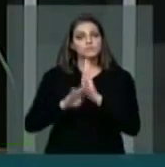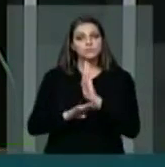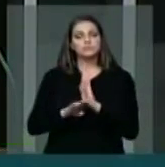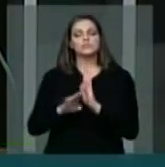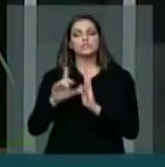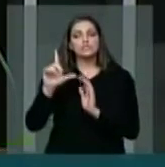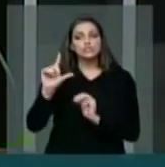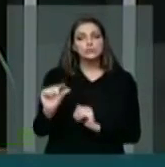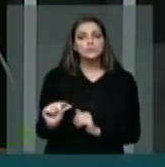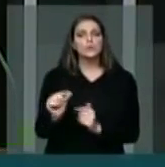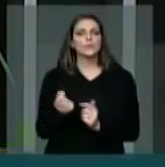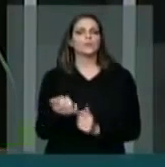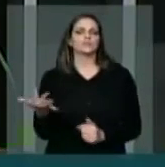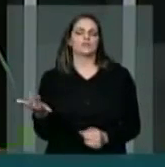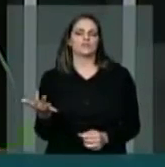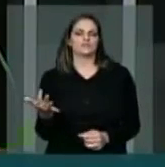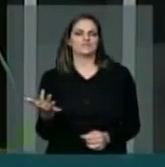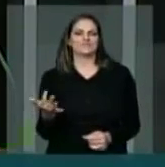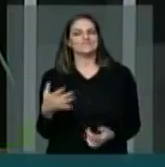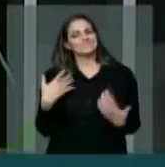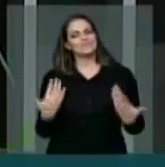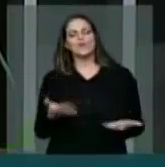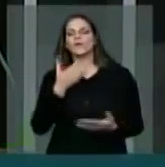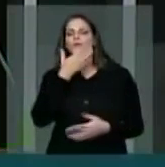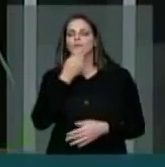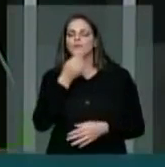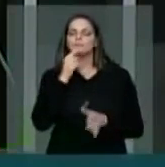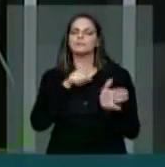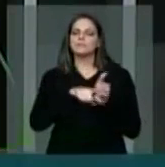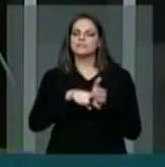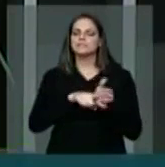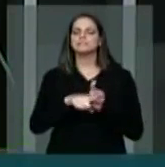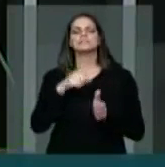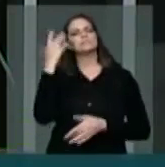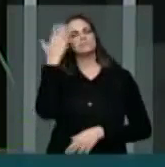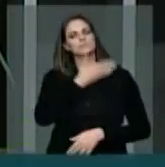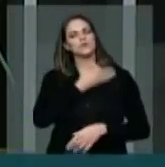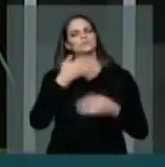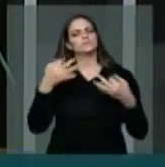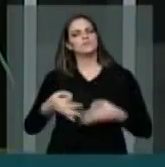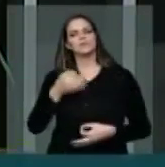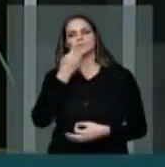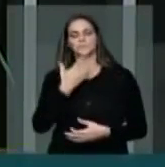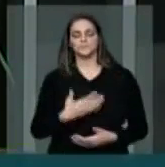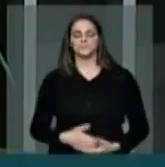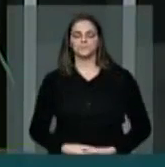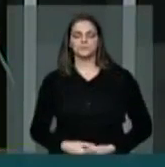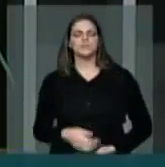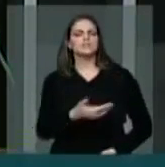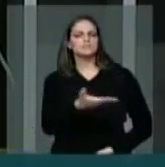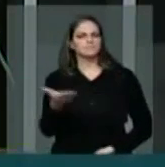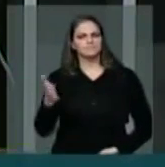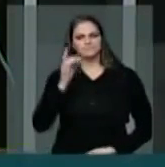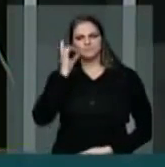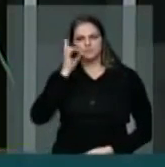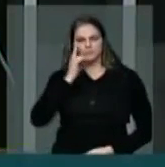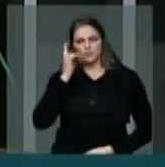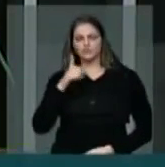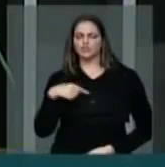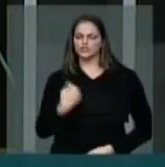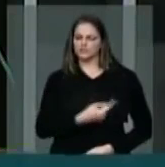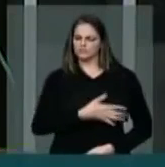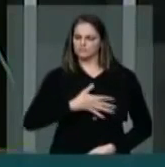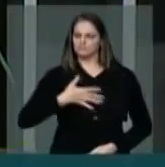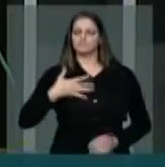doutor Moré vem comprovar cientificamente sua eficiência. Sr. Presidente, Srs. e Srs. Deputados, nós sentimos